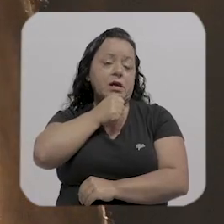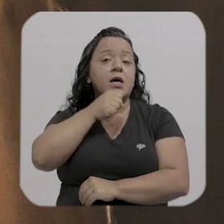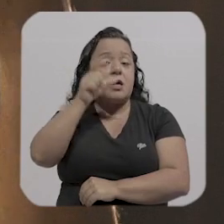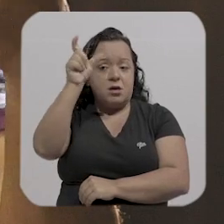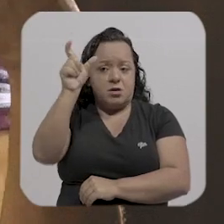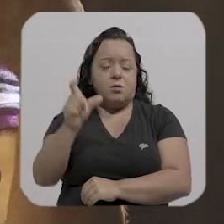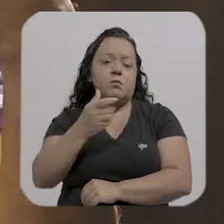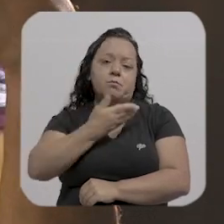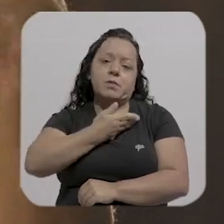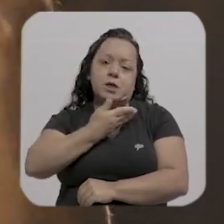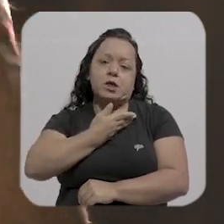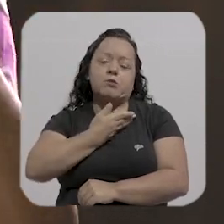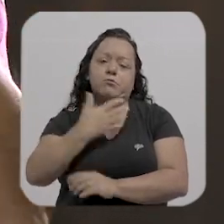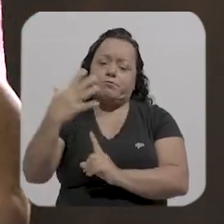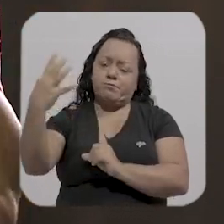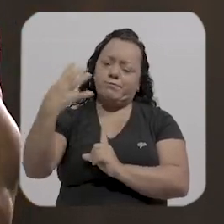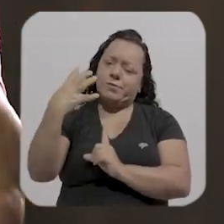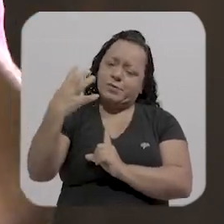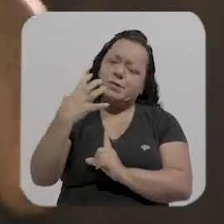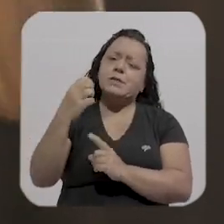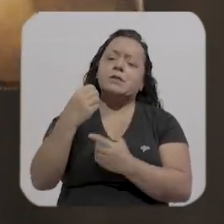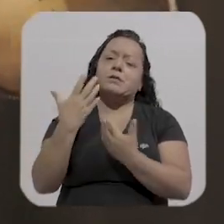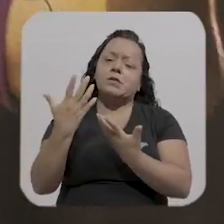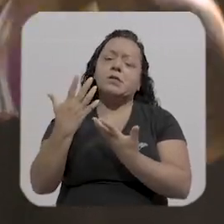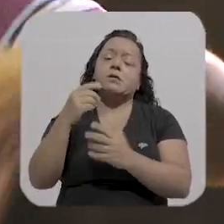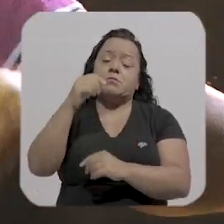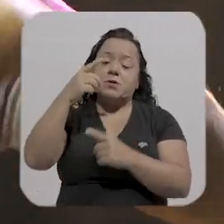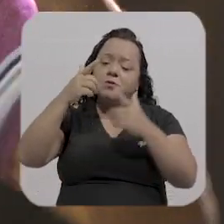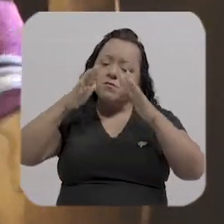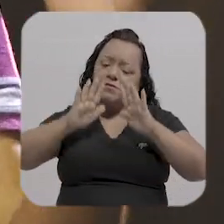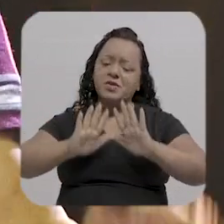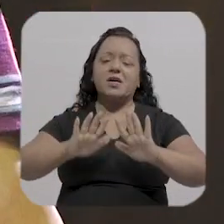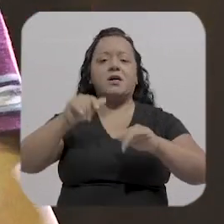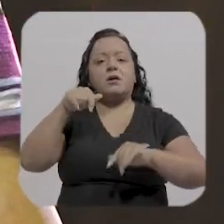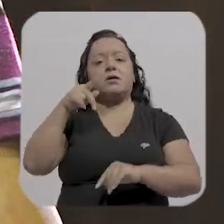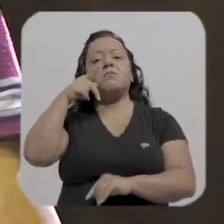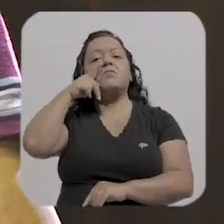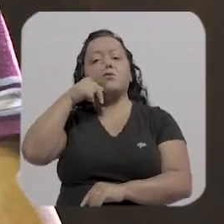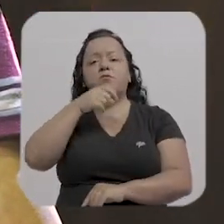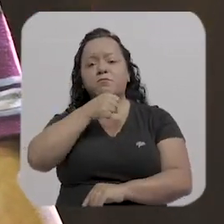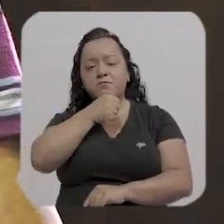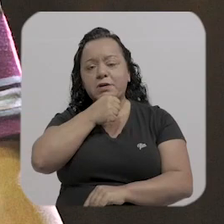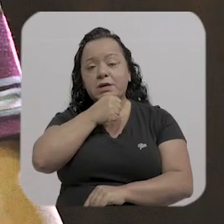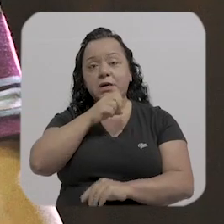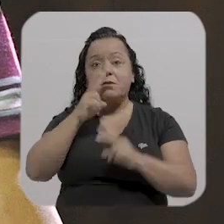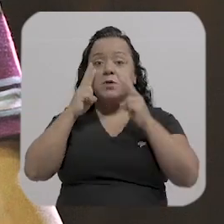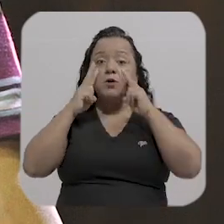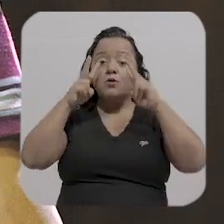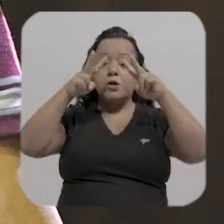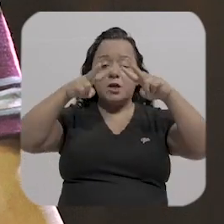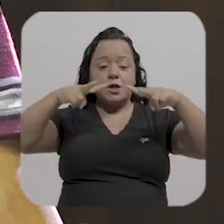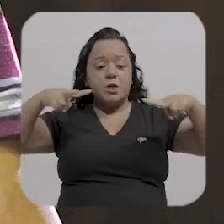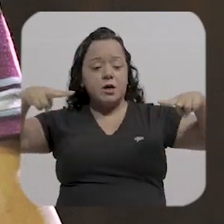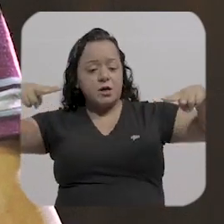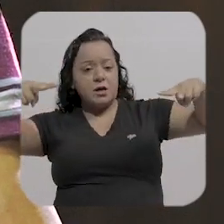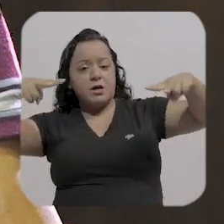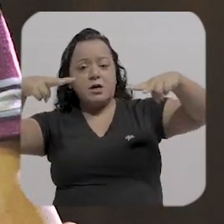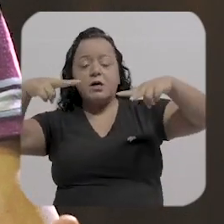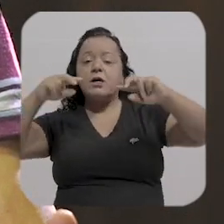pra olhar esses artistas da mesma forma como se olha qualquer artista que tá no mundo e aí eu